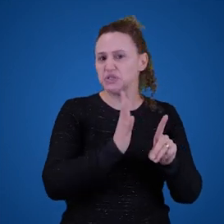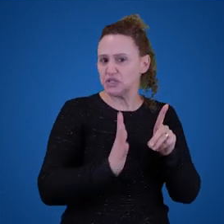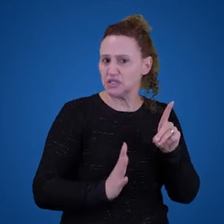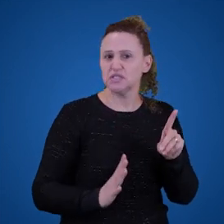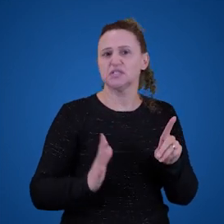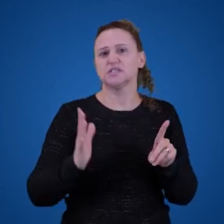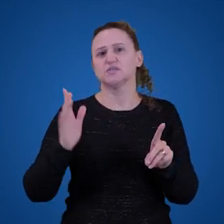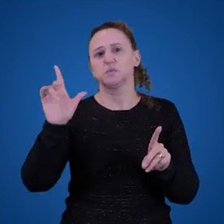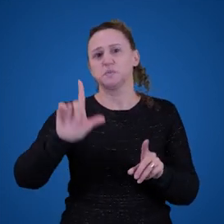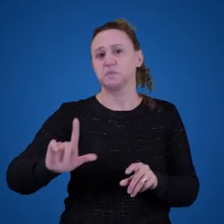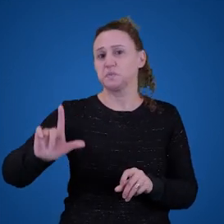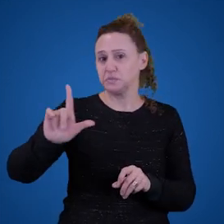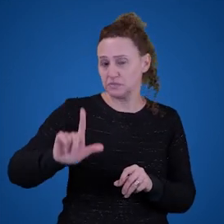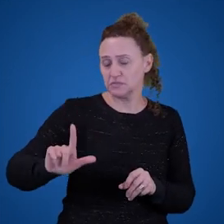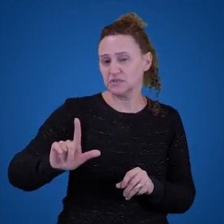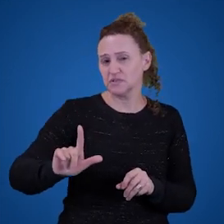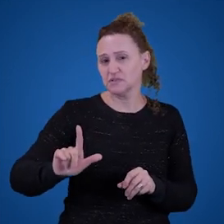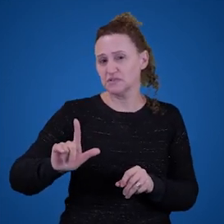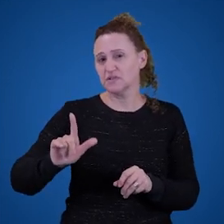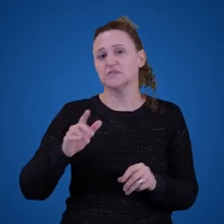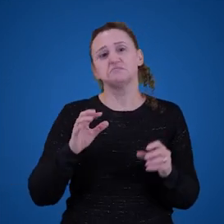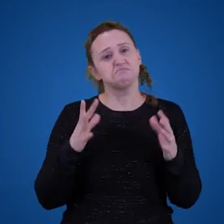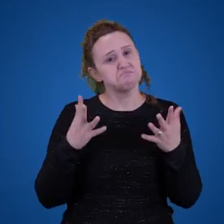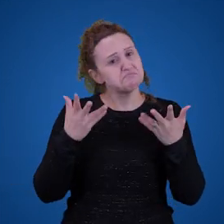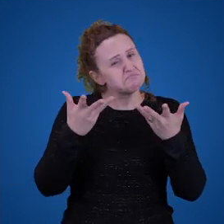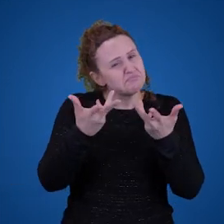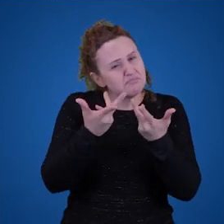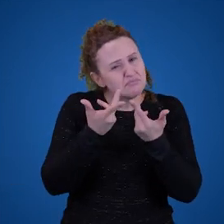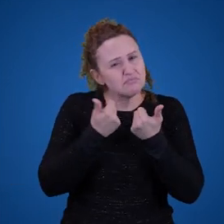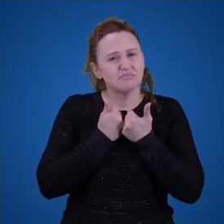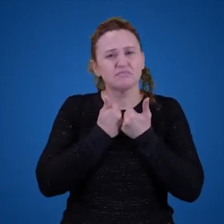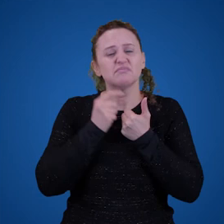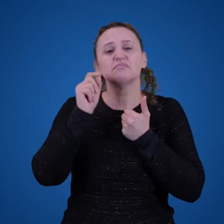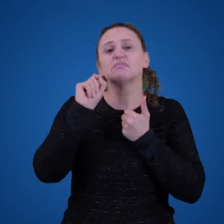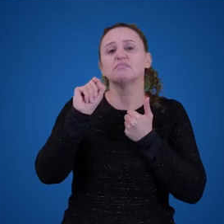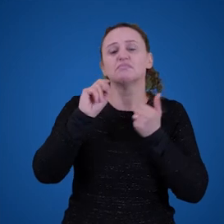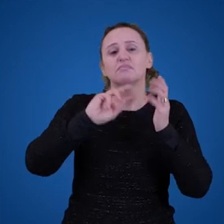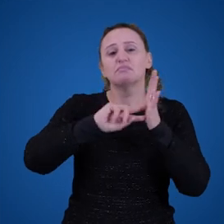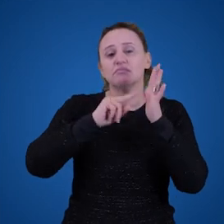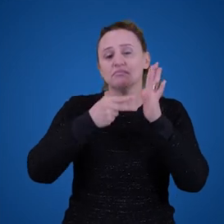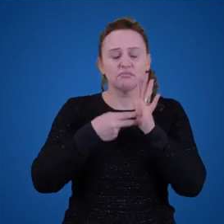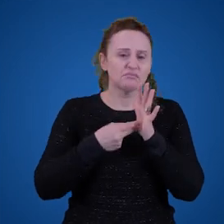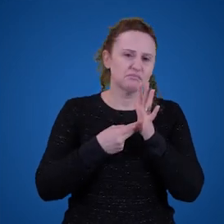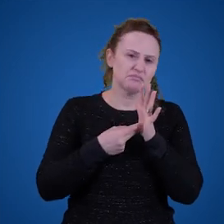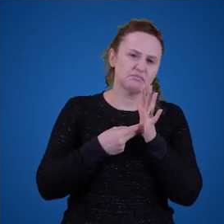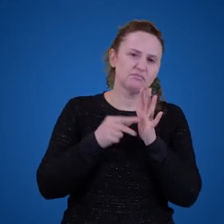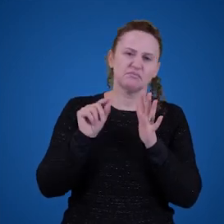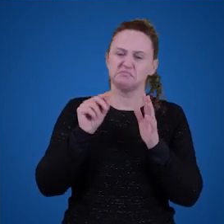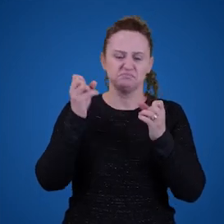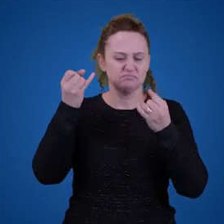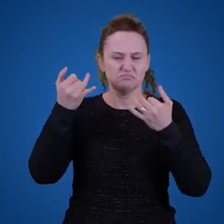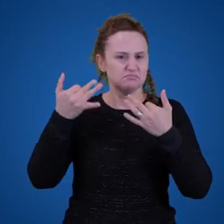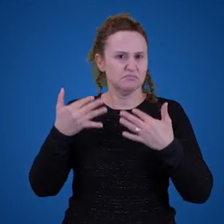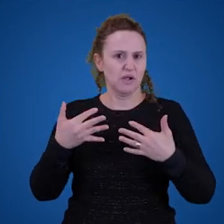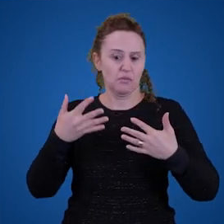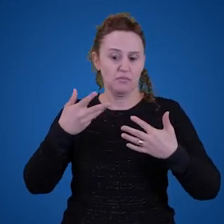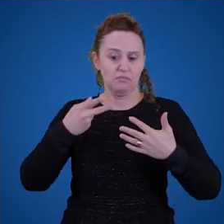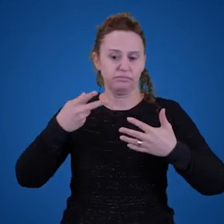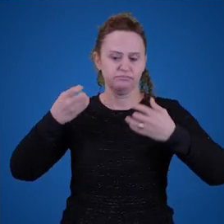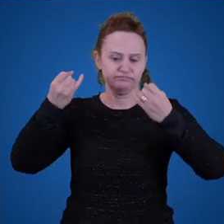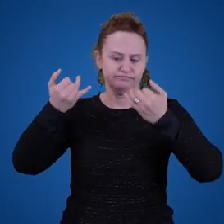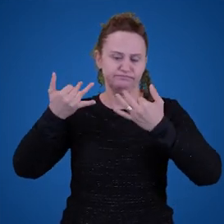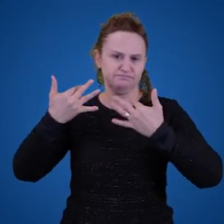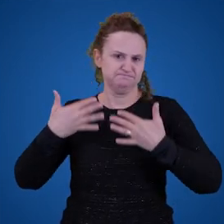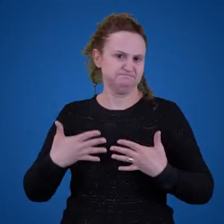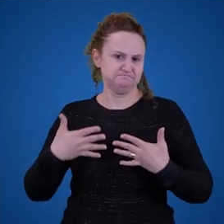ficcional. O que isso quer dizer é que ele não conta algo sobre o mundo, quer dizer, ele não faz uma descrição do mundo, né? Apesar de